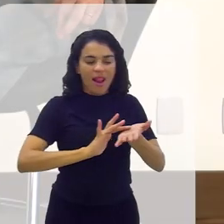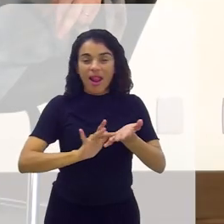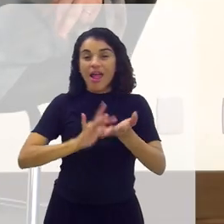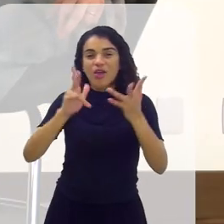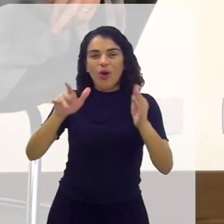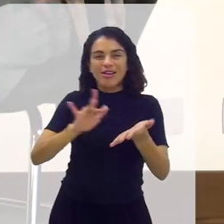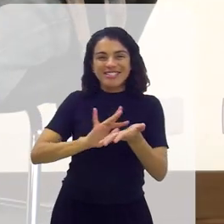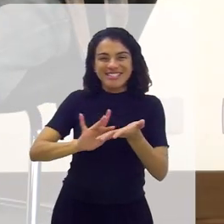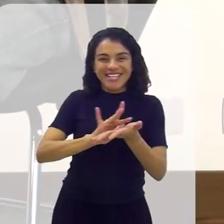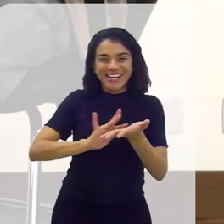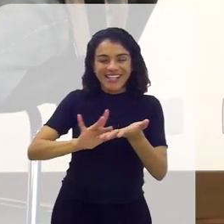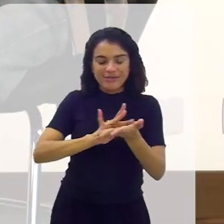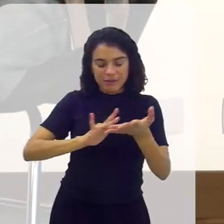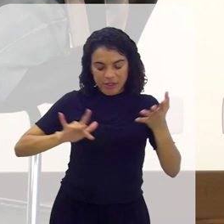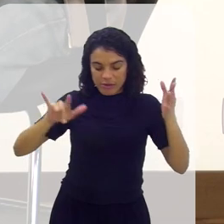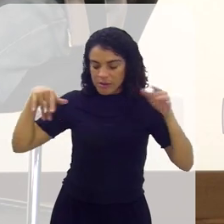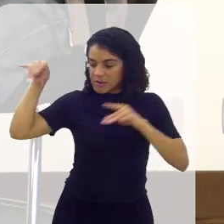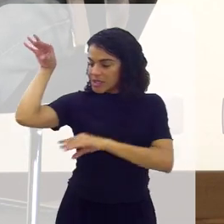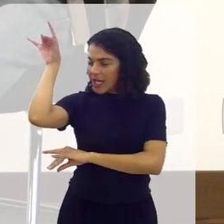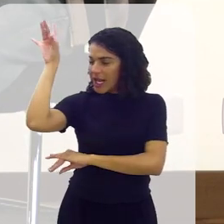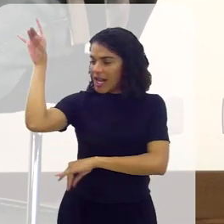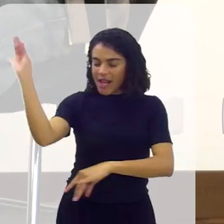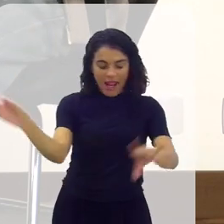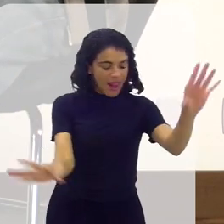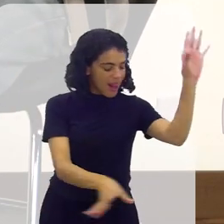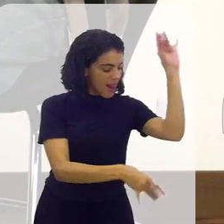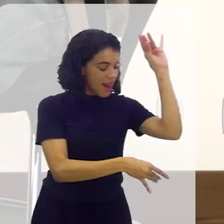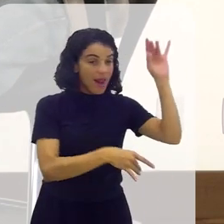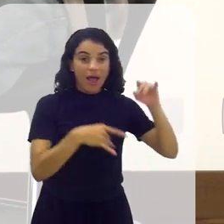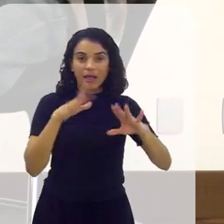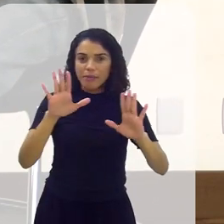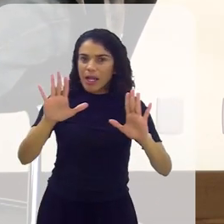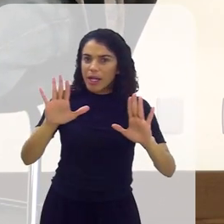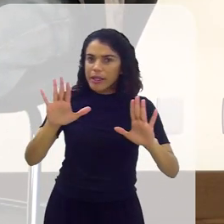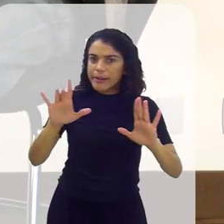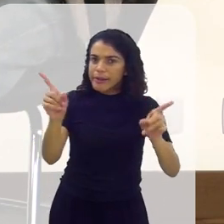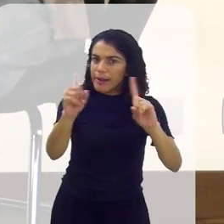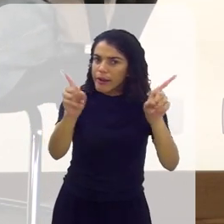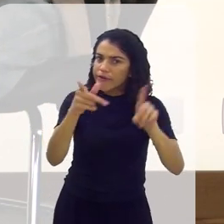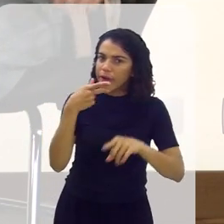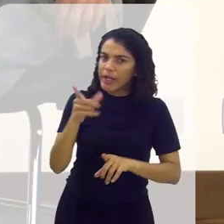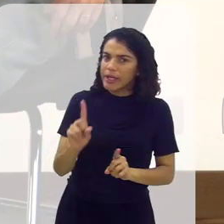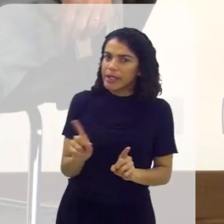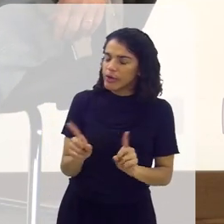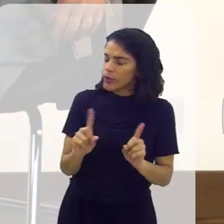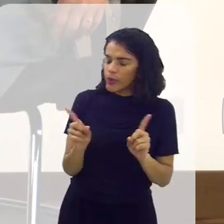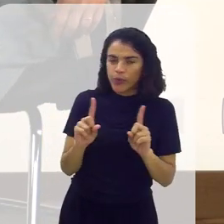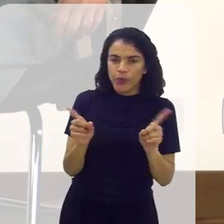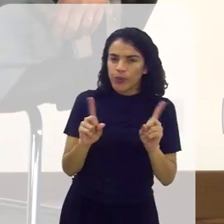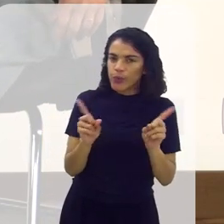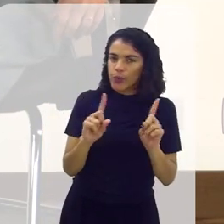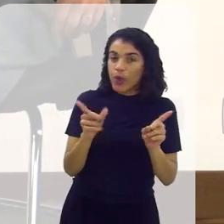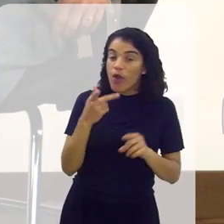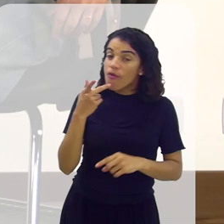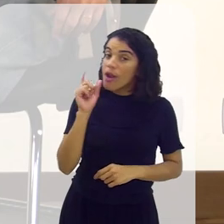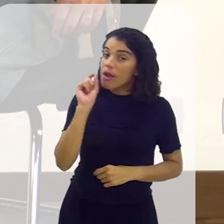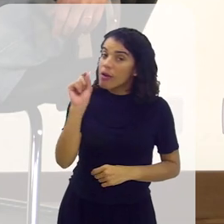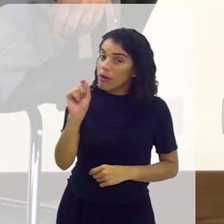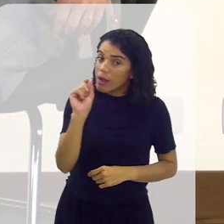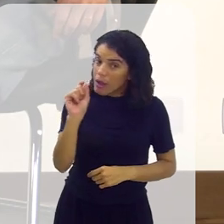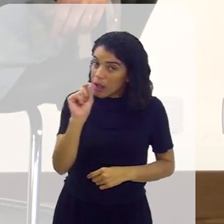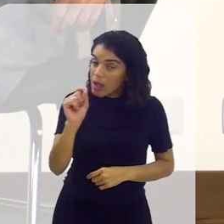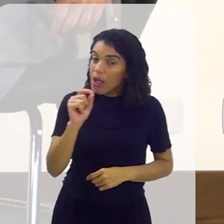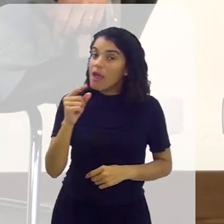Cigana? Está Ainda bem que tem esse frasso, então, até novembro, né? Ei, ei, ei! Não foi isso que eu falei. Não? Eu